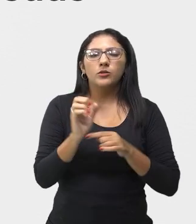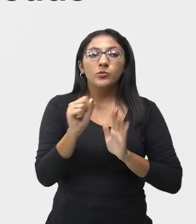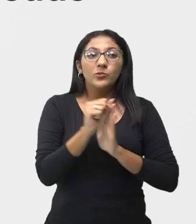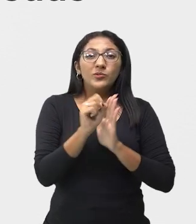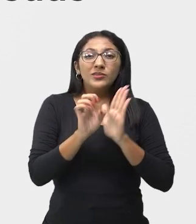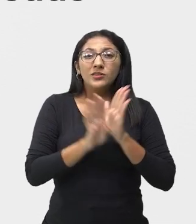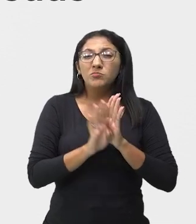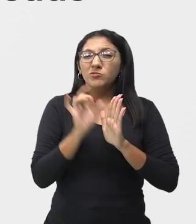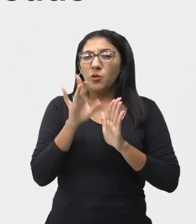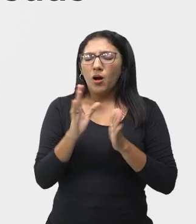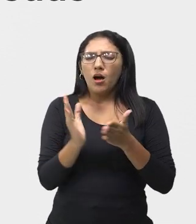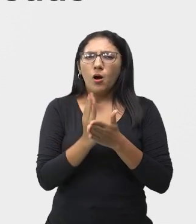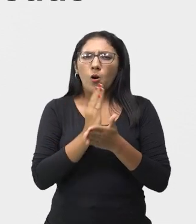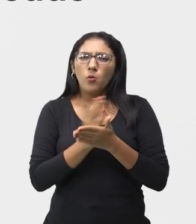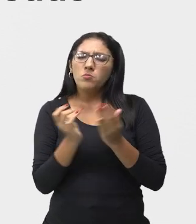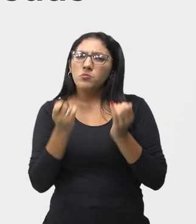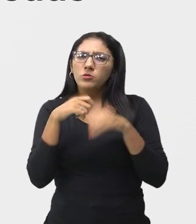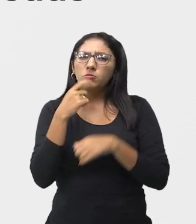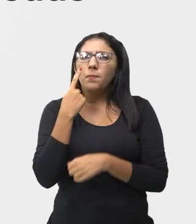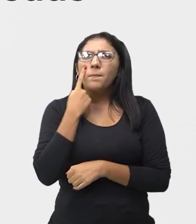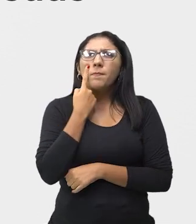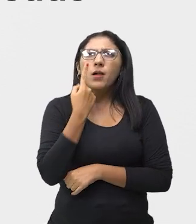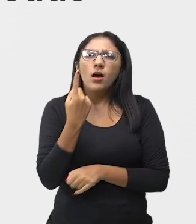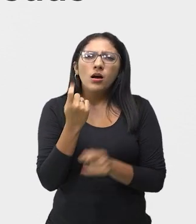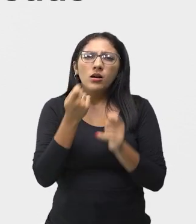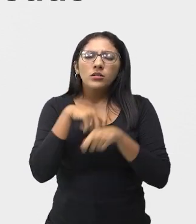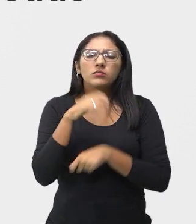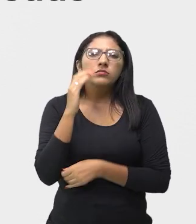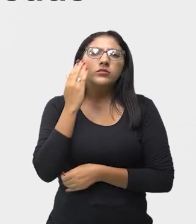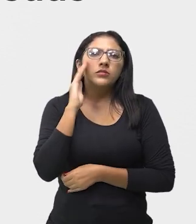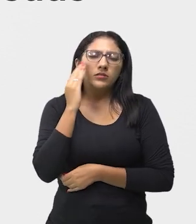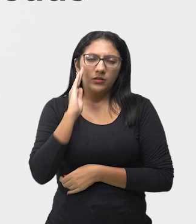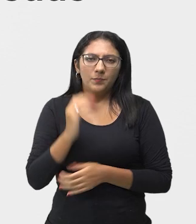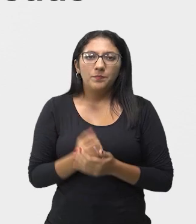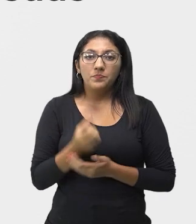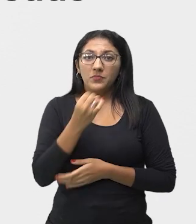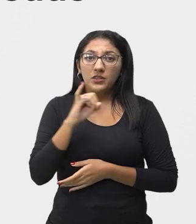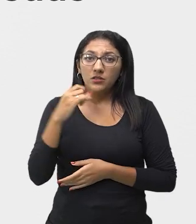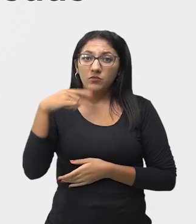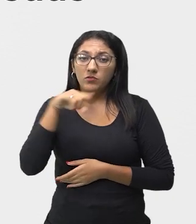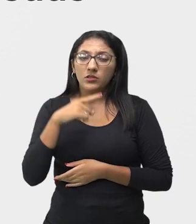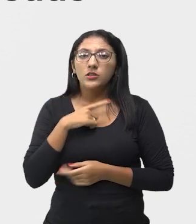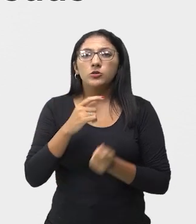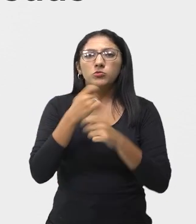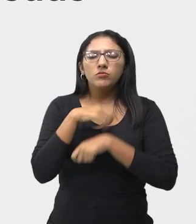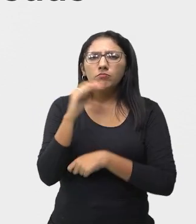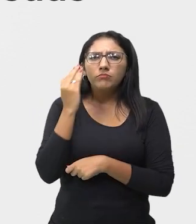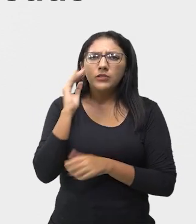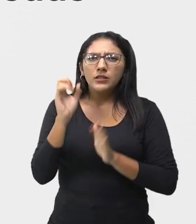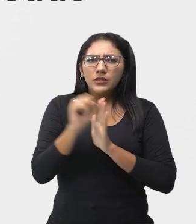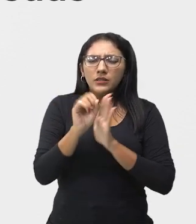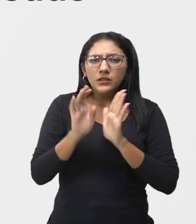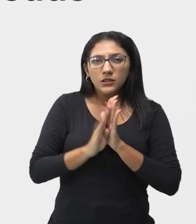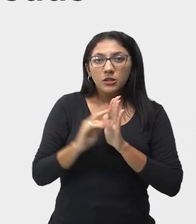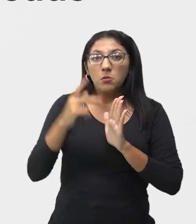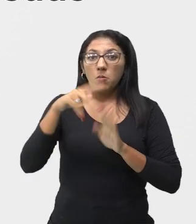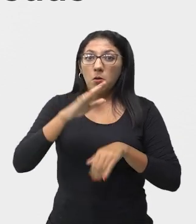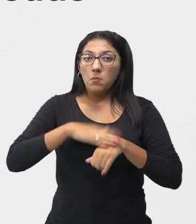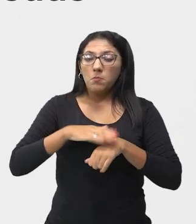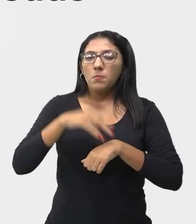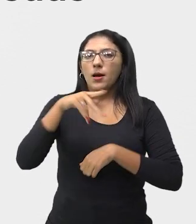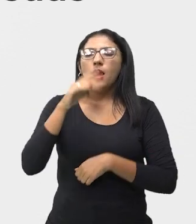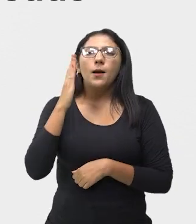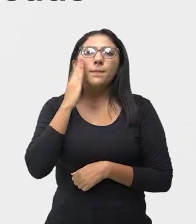só algumas pessoas podem compreender, certo? Para que você compreenda um símbolo, você tem que saber o